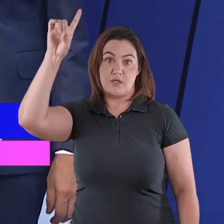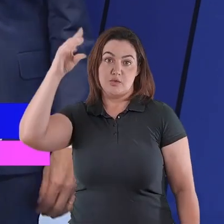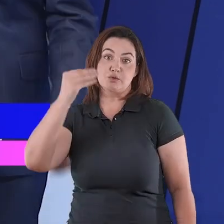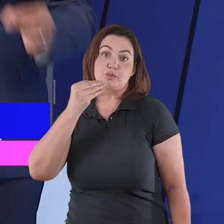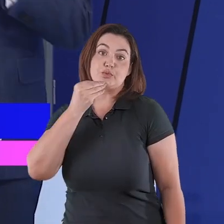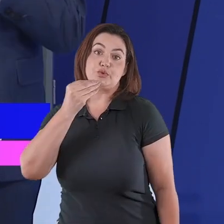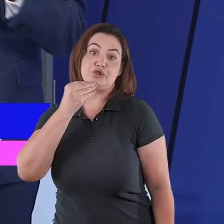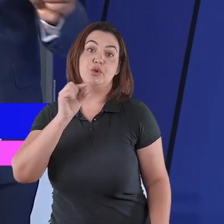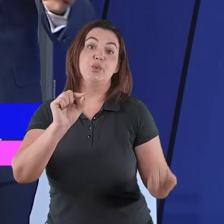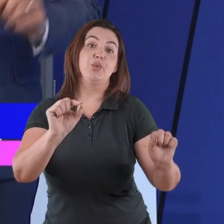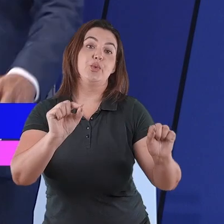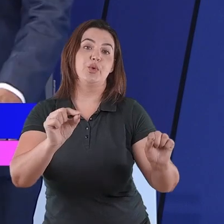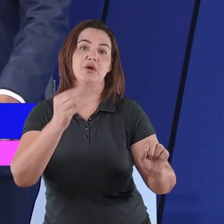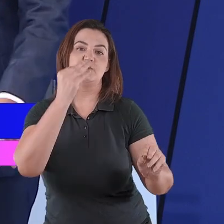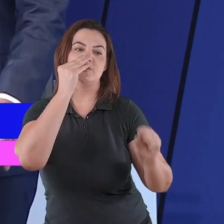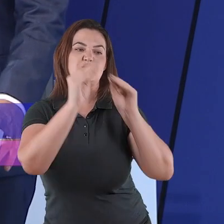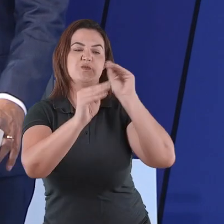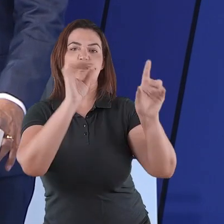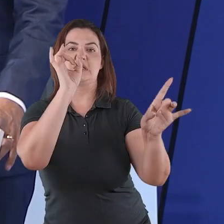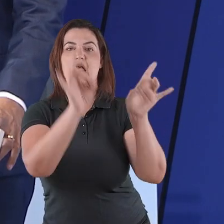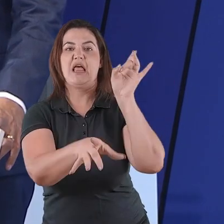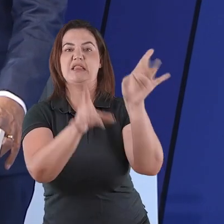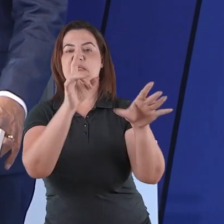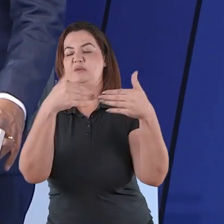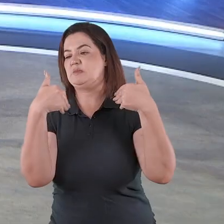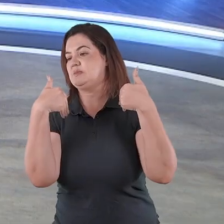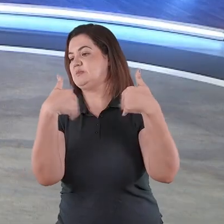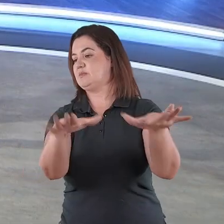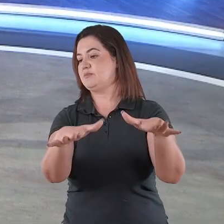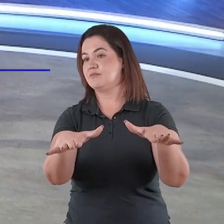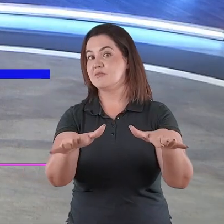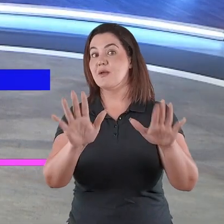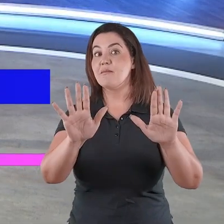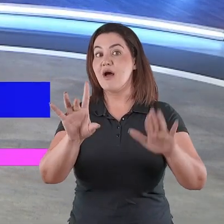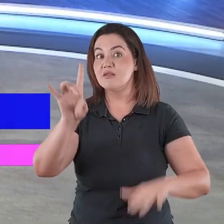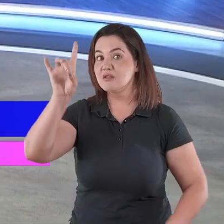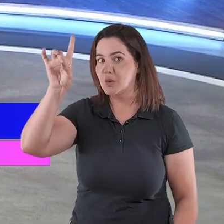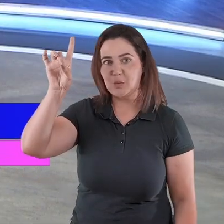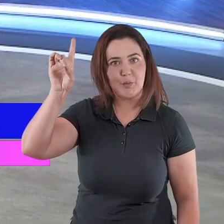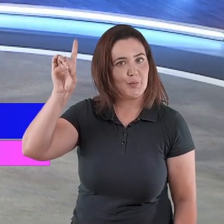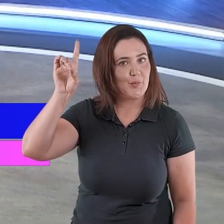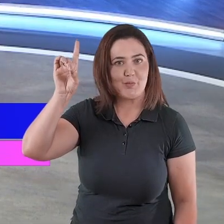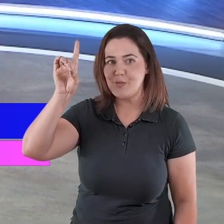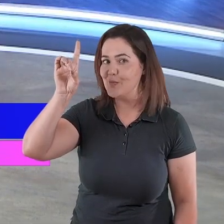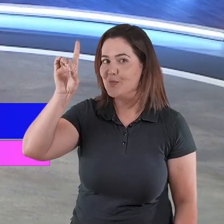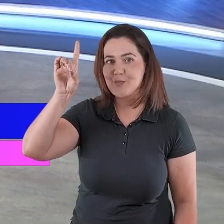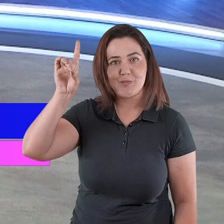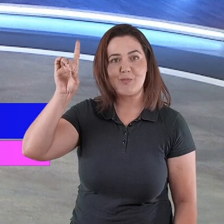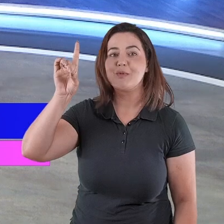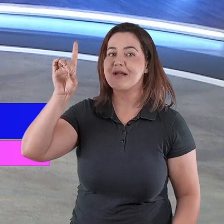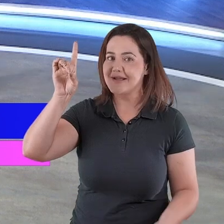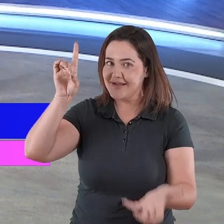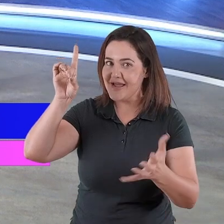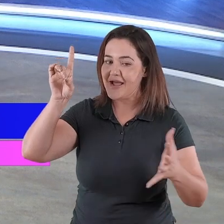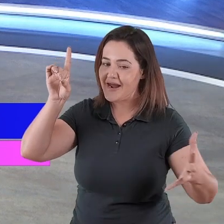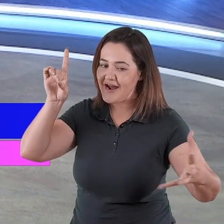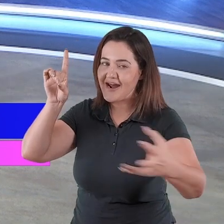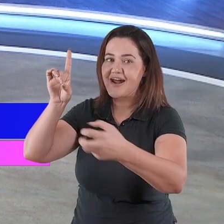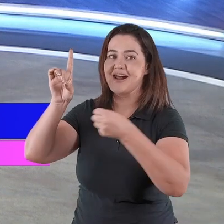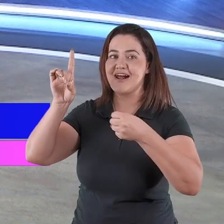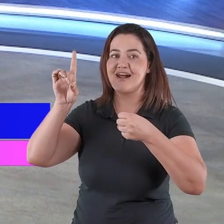mas ele não nos abandonou, quando eu vejo que Cristo nasceu,